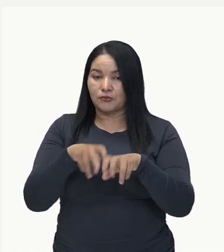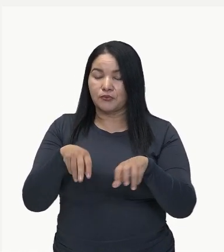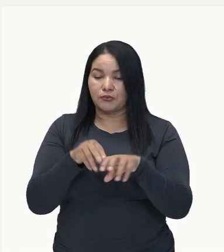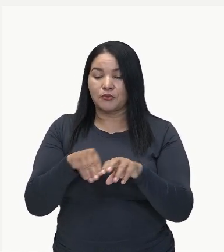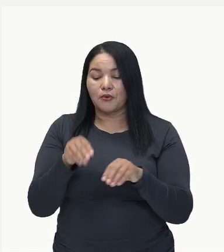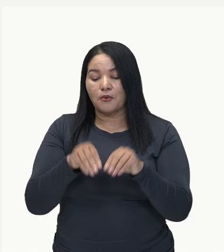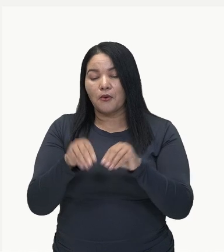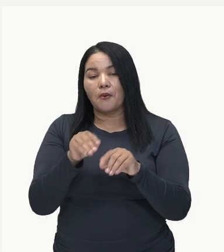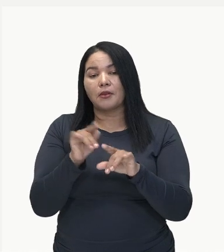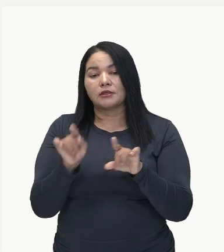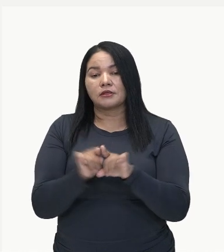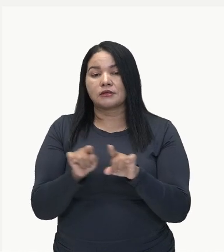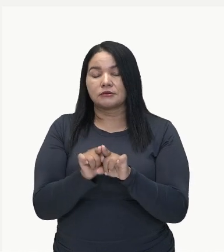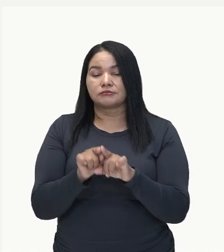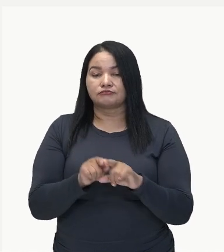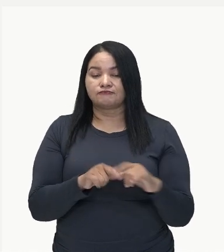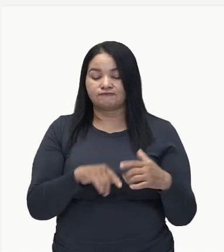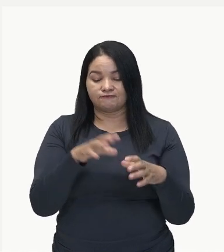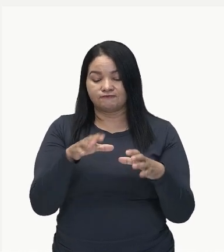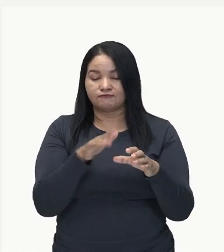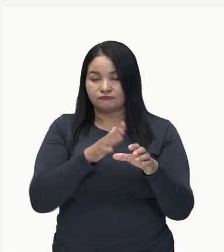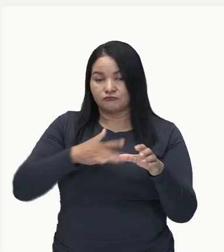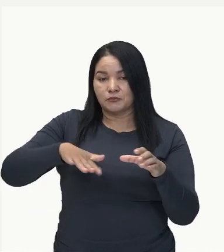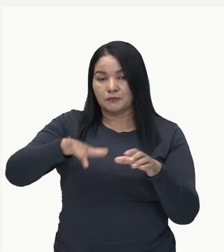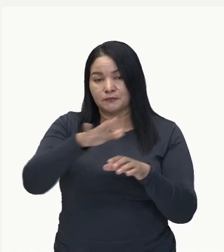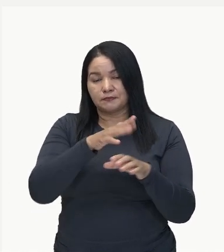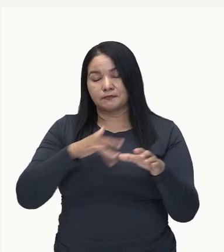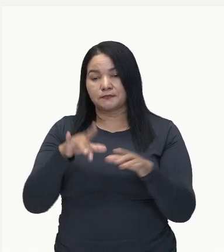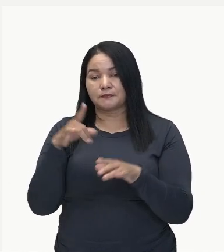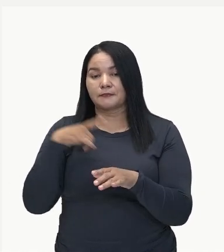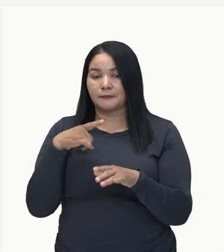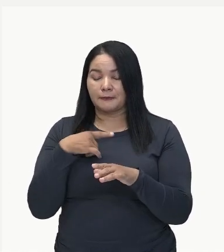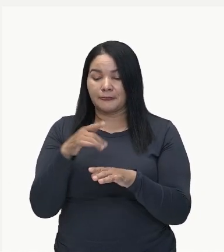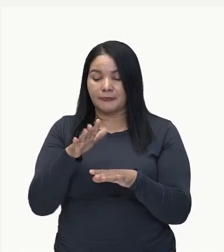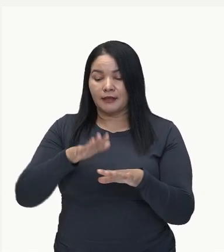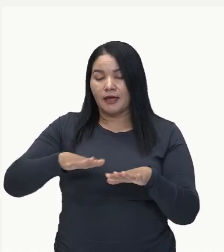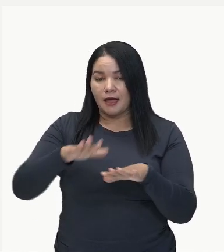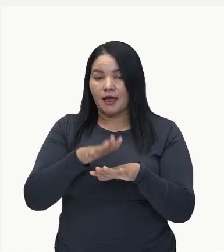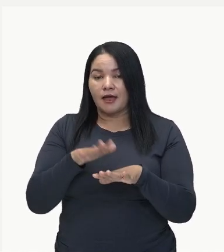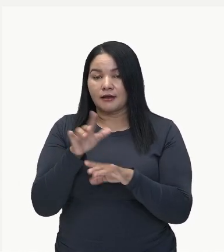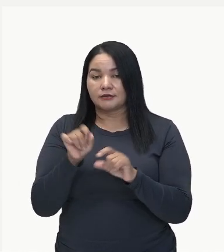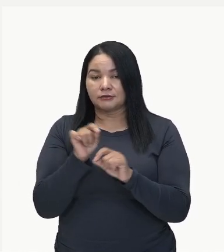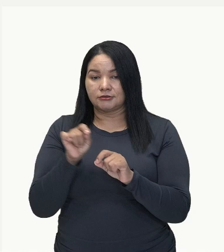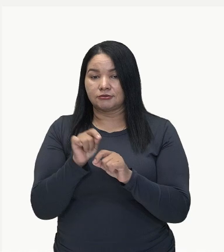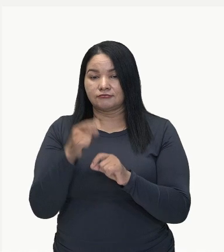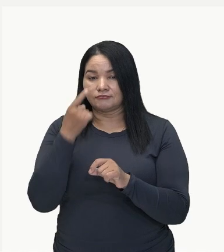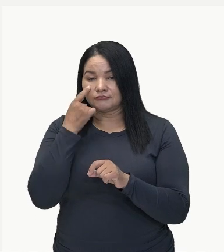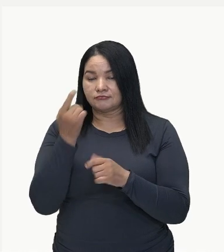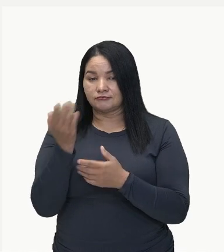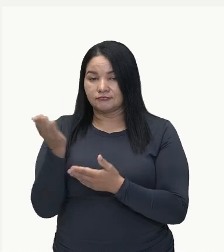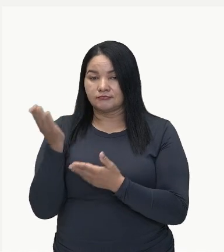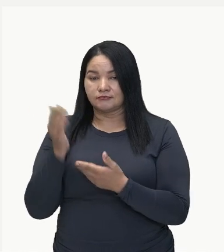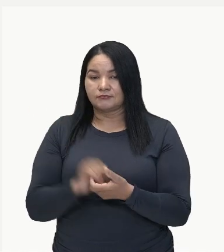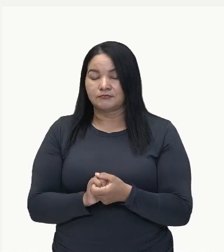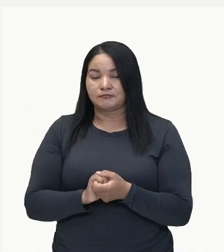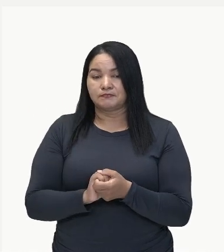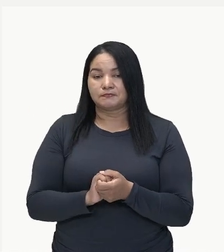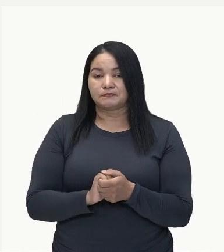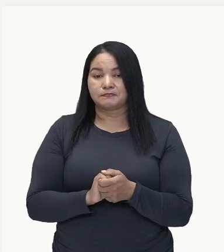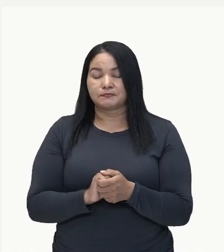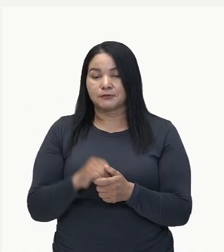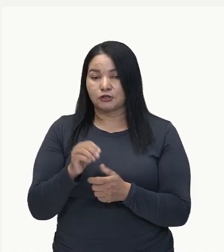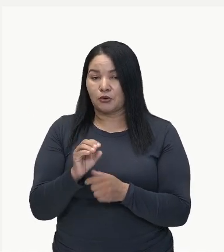Então, todas as ilhas, vocês vão perceber que tem a presença das áreas. No entanto, aqui em Hokkaido, somente no lado oeste,